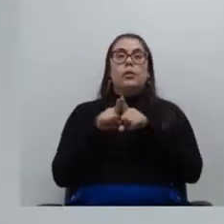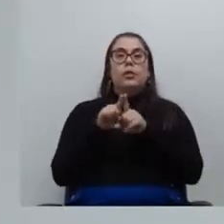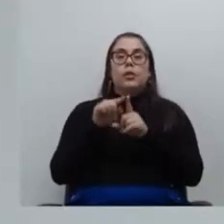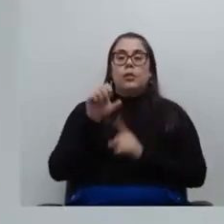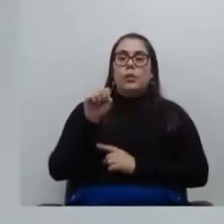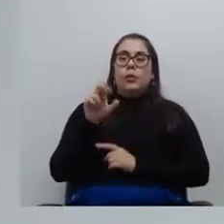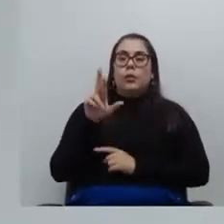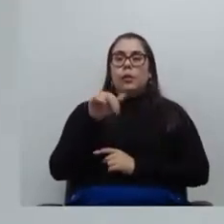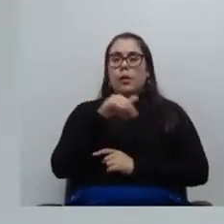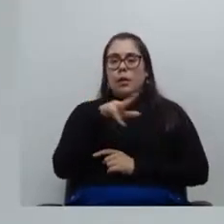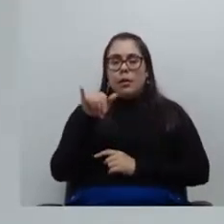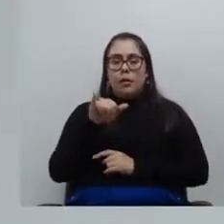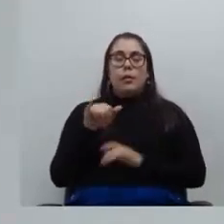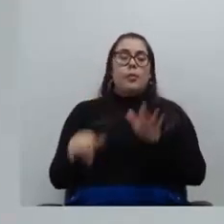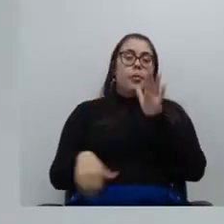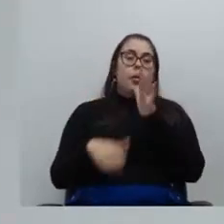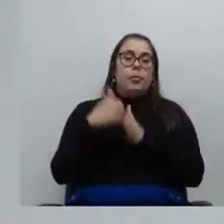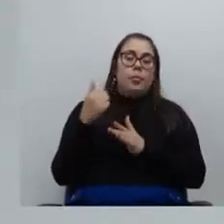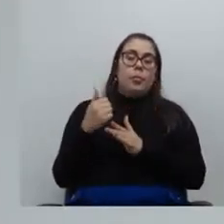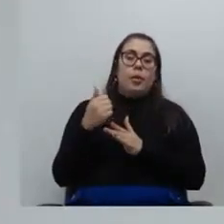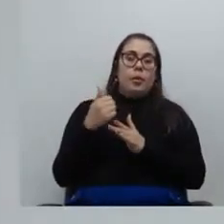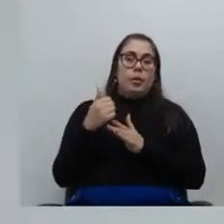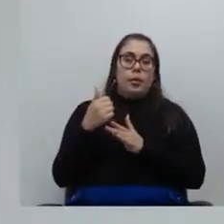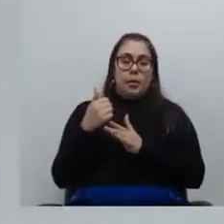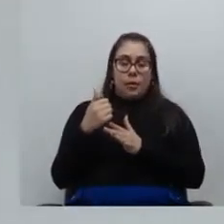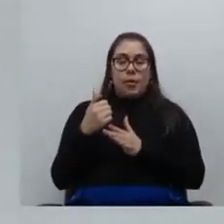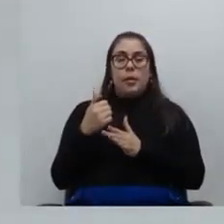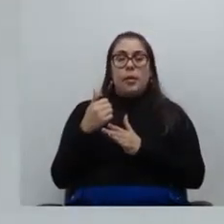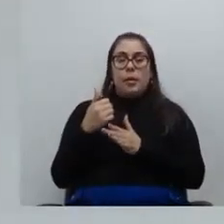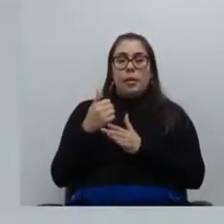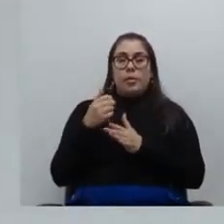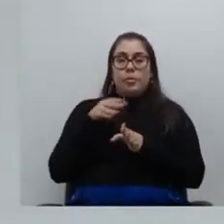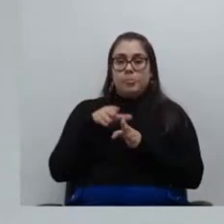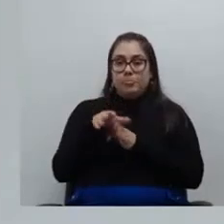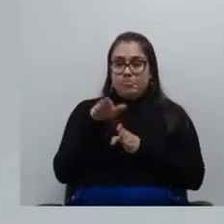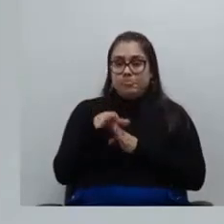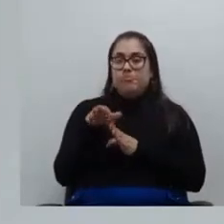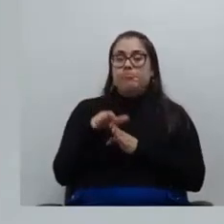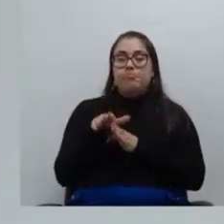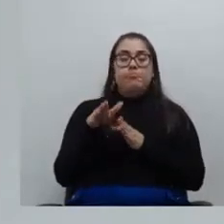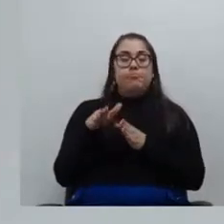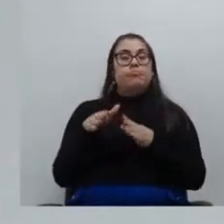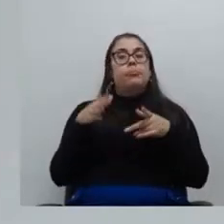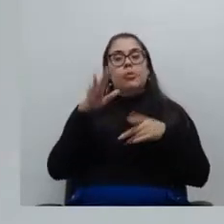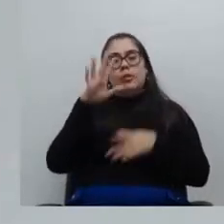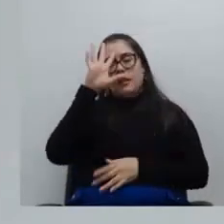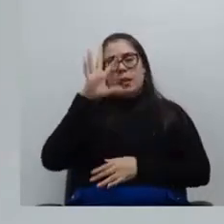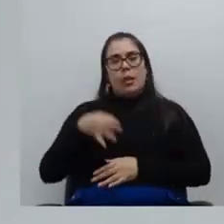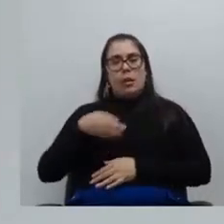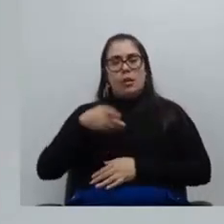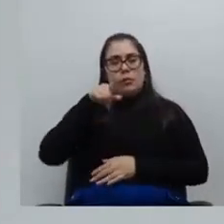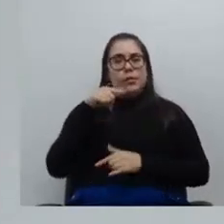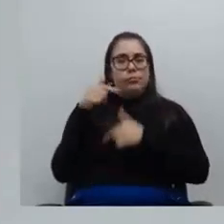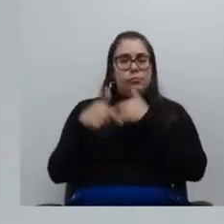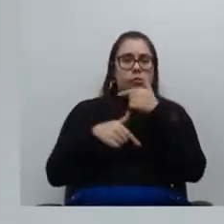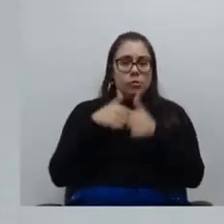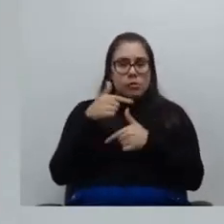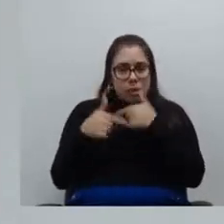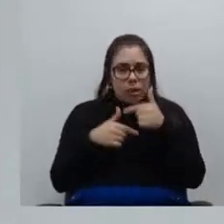Suhaile pela primeira sessão pode contar conosco para o que precisar tenho certeza que fará um um ótimo